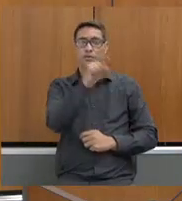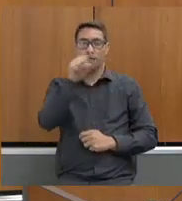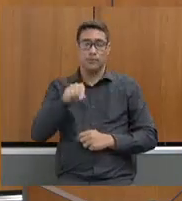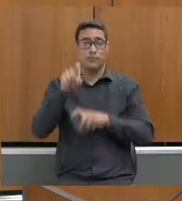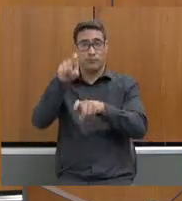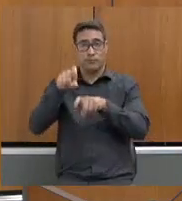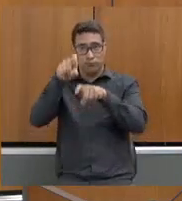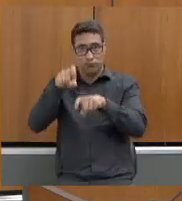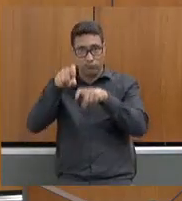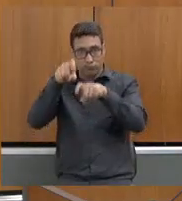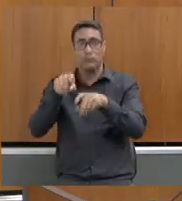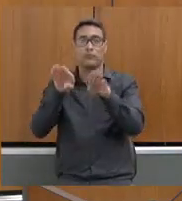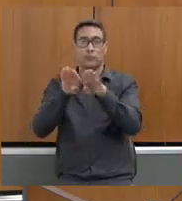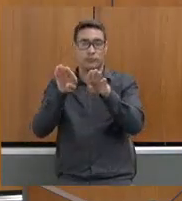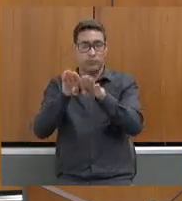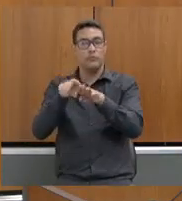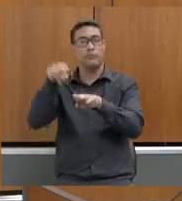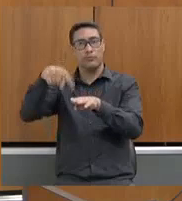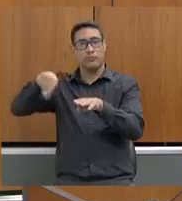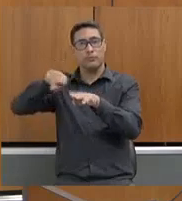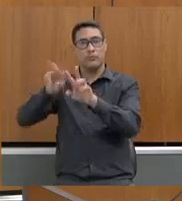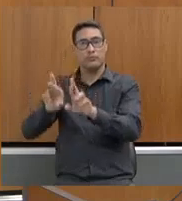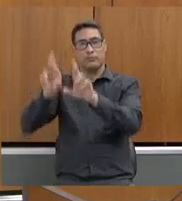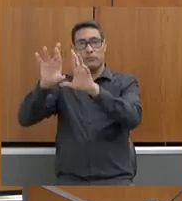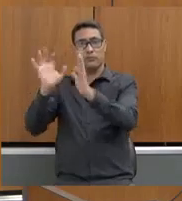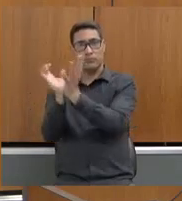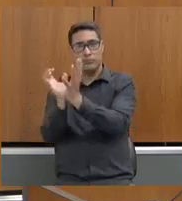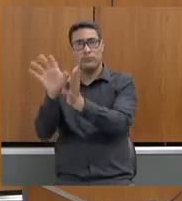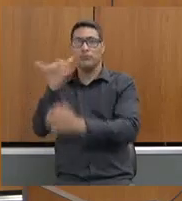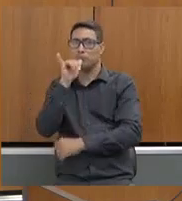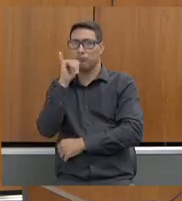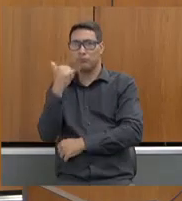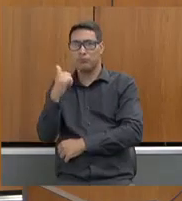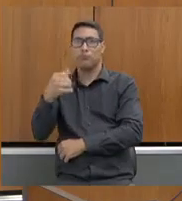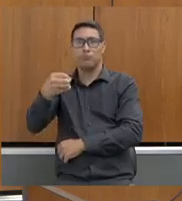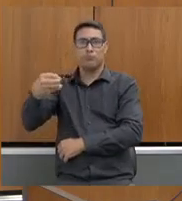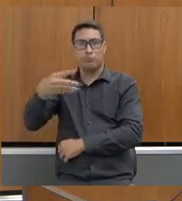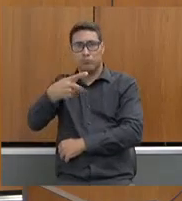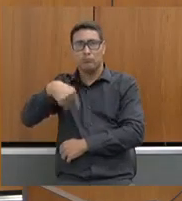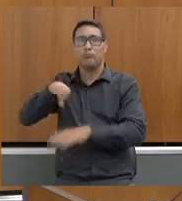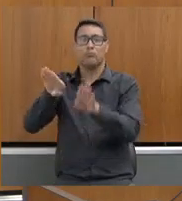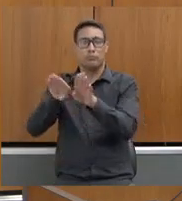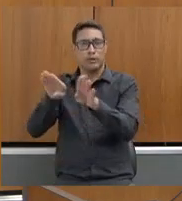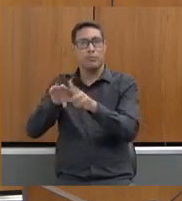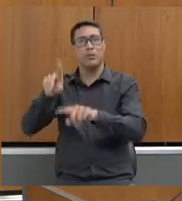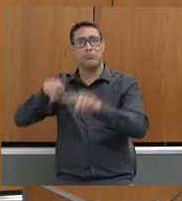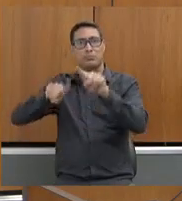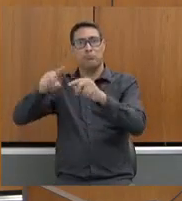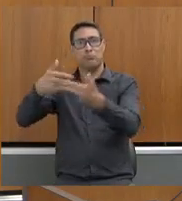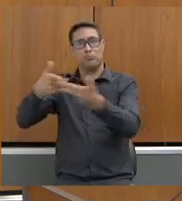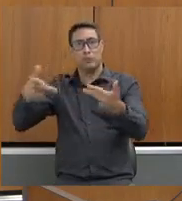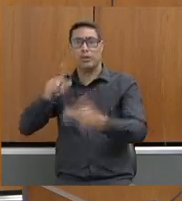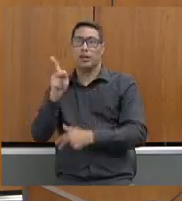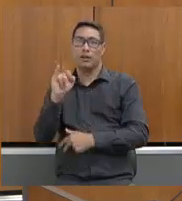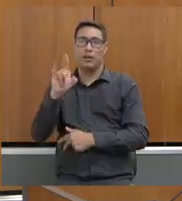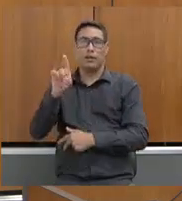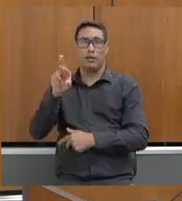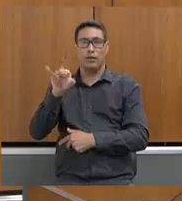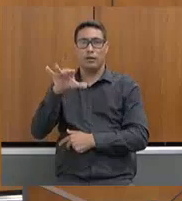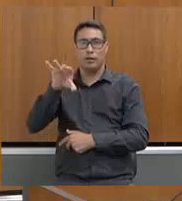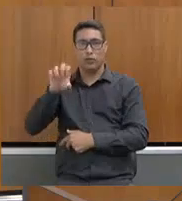Agroindústria e a Comissão Extraordinária das Energias Renováveis e dos Recursos Hídricos. A